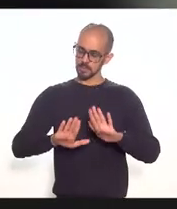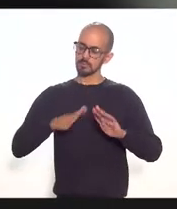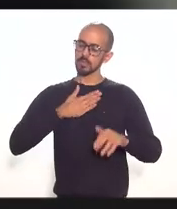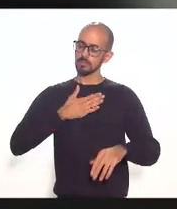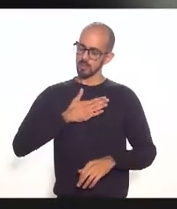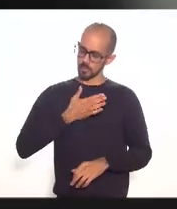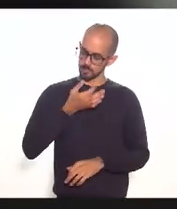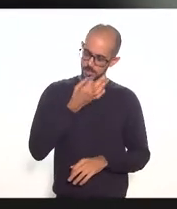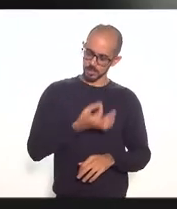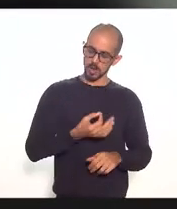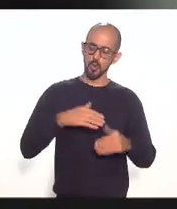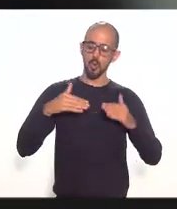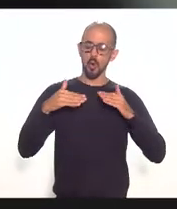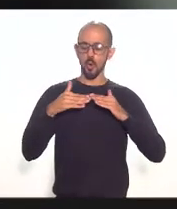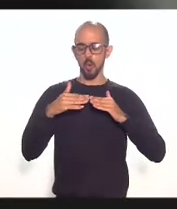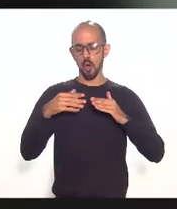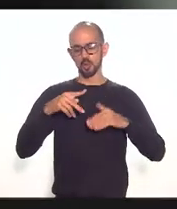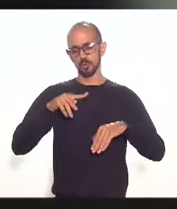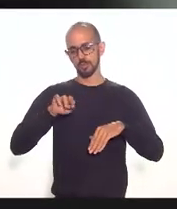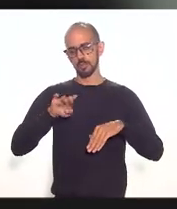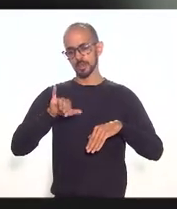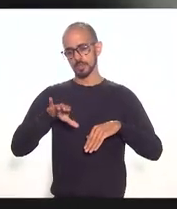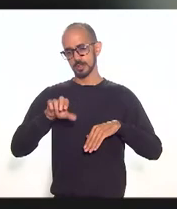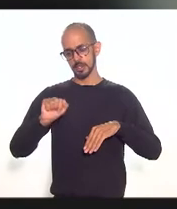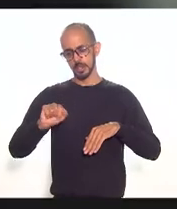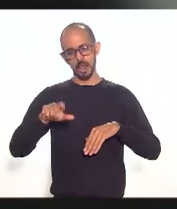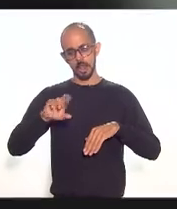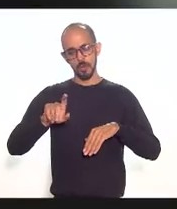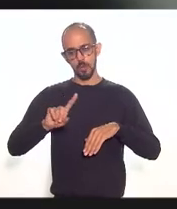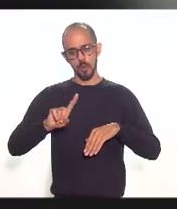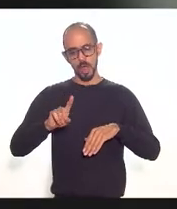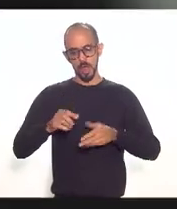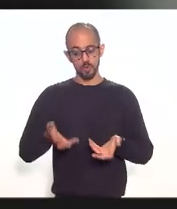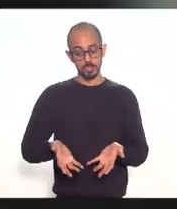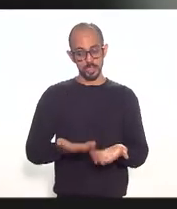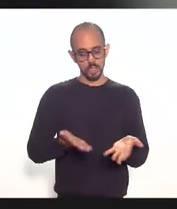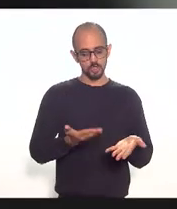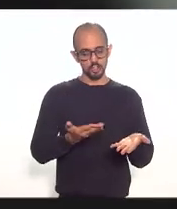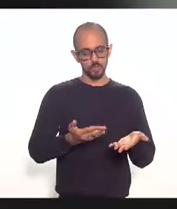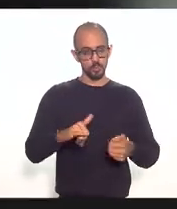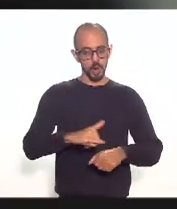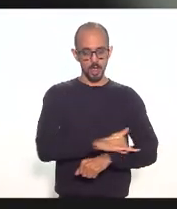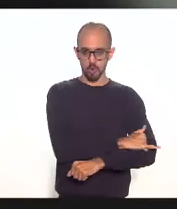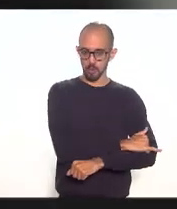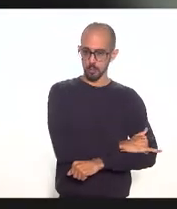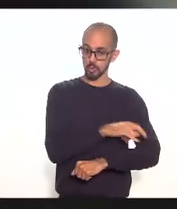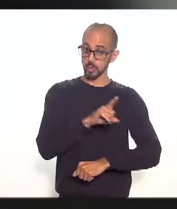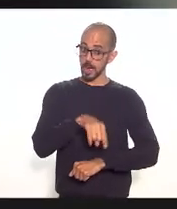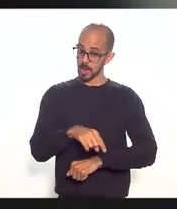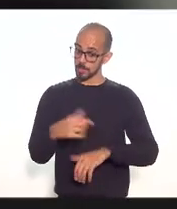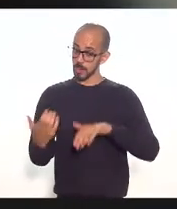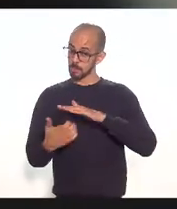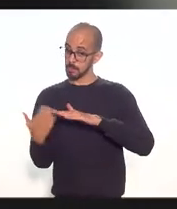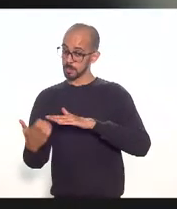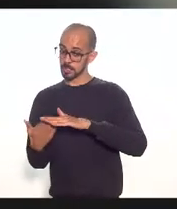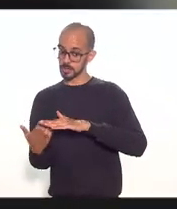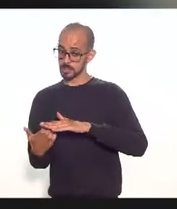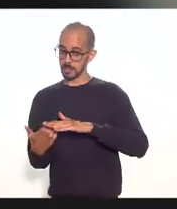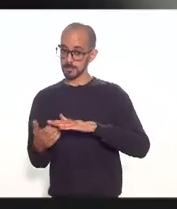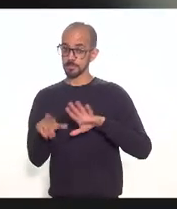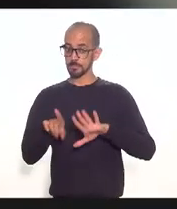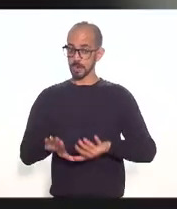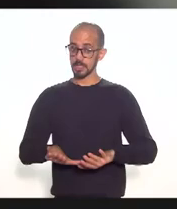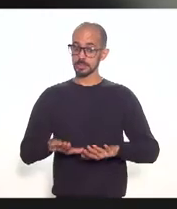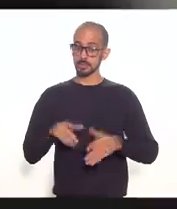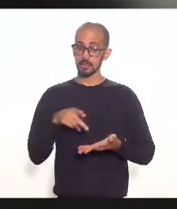concordo com a doutora Priscila não é um benefício para aeroporto é para as empresas de transporte aéreo e na verdade tem que